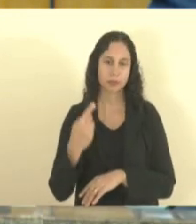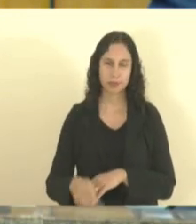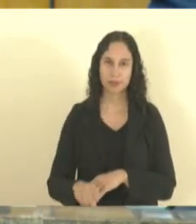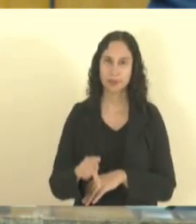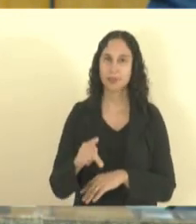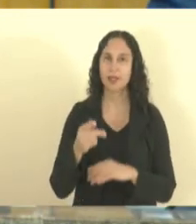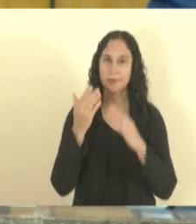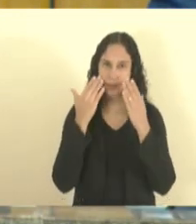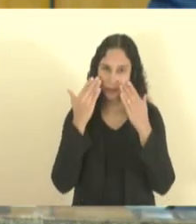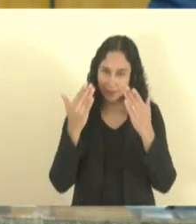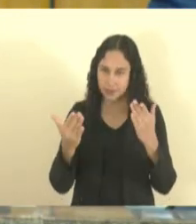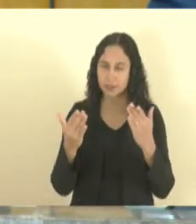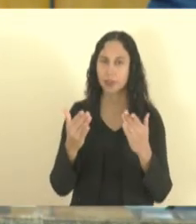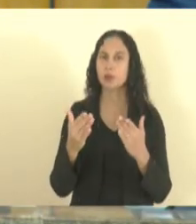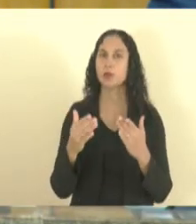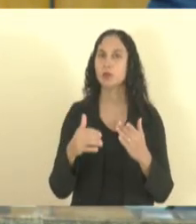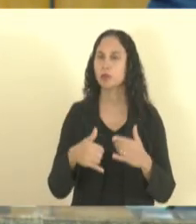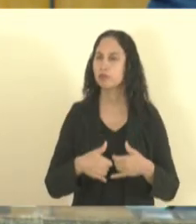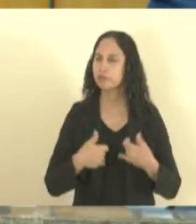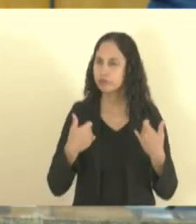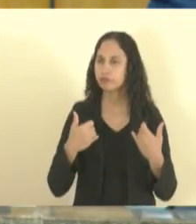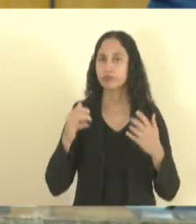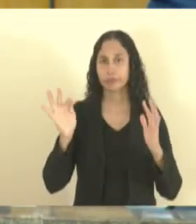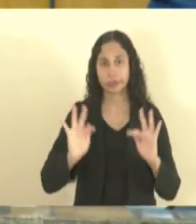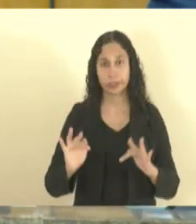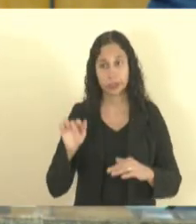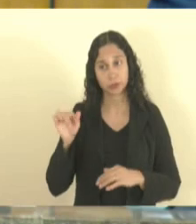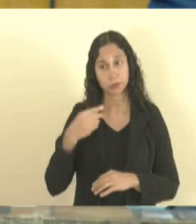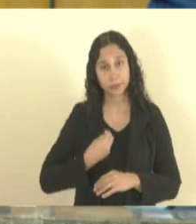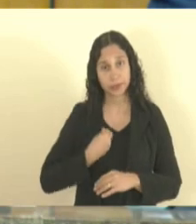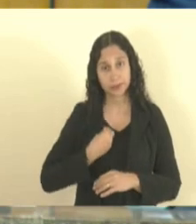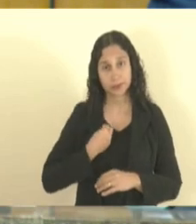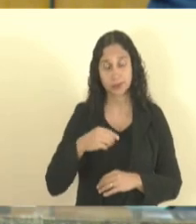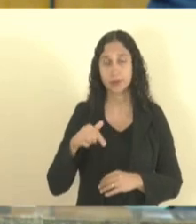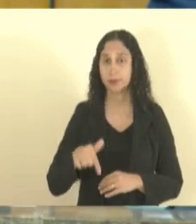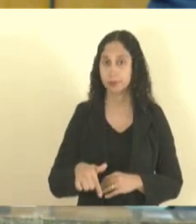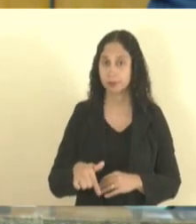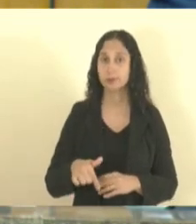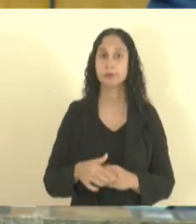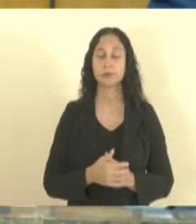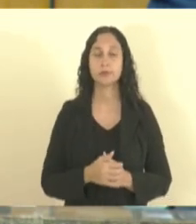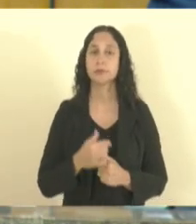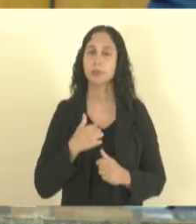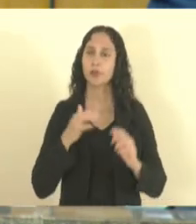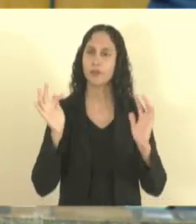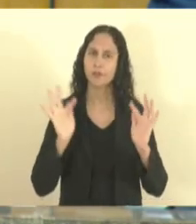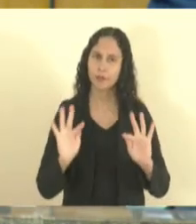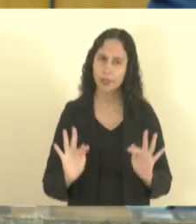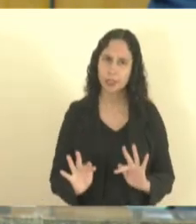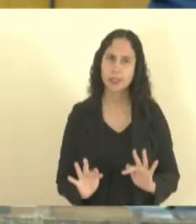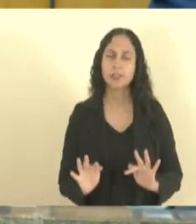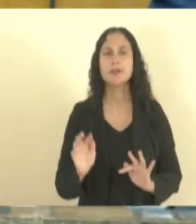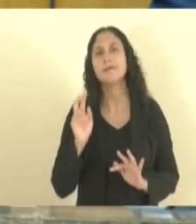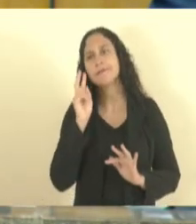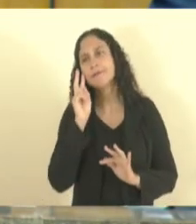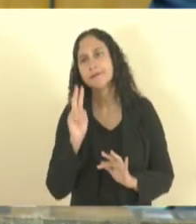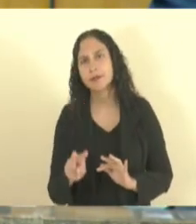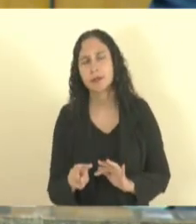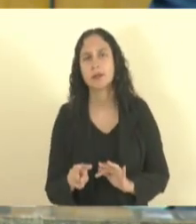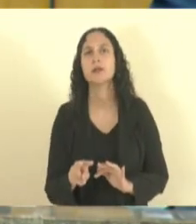presença aqui nos honra muito e eu fico muito feliz de ver